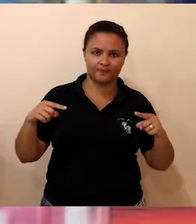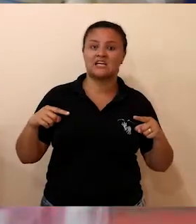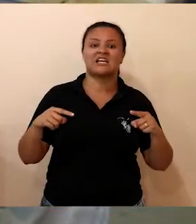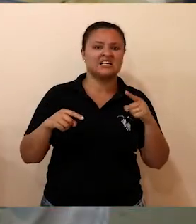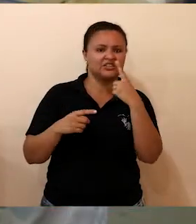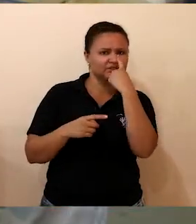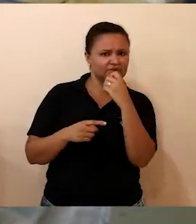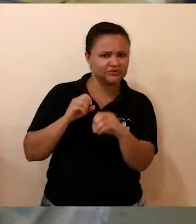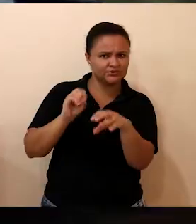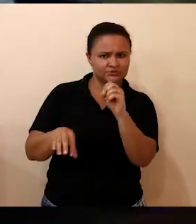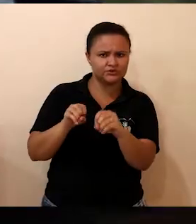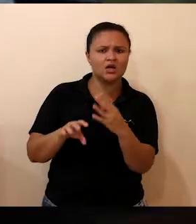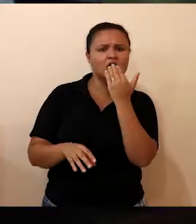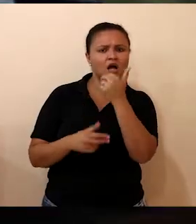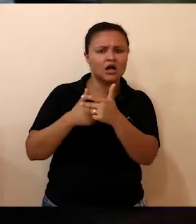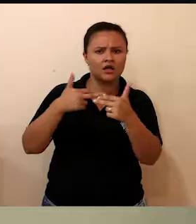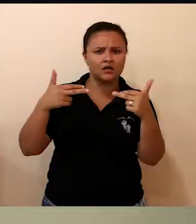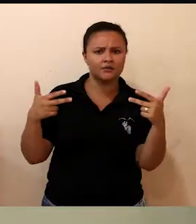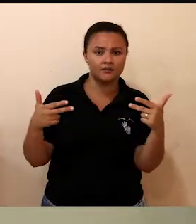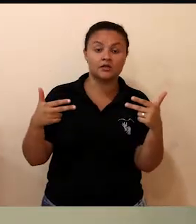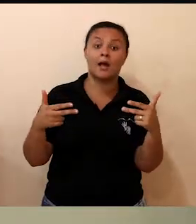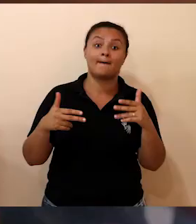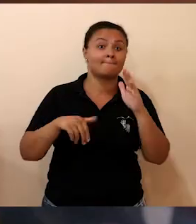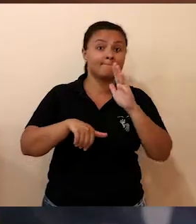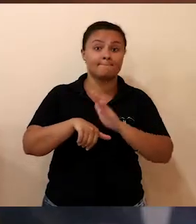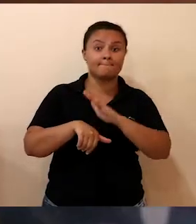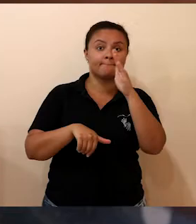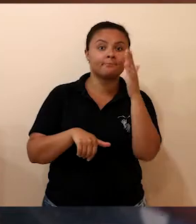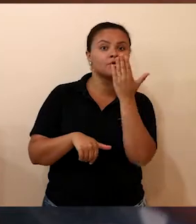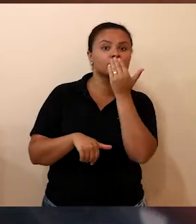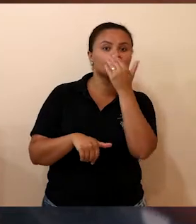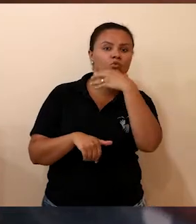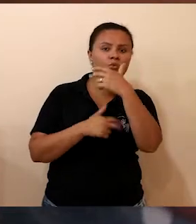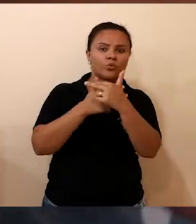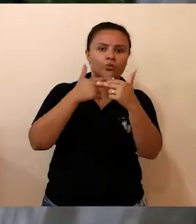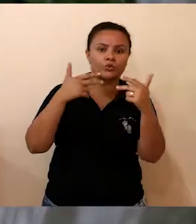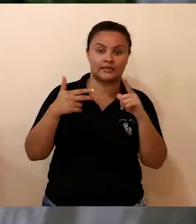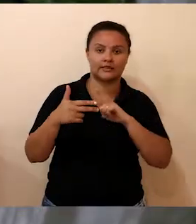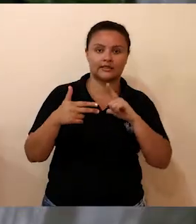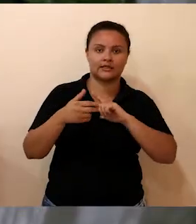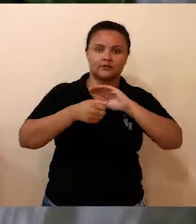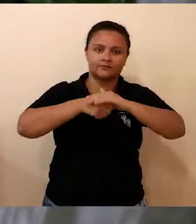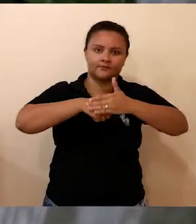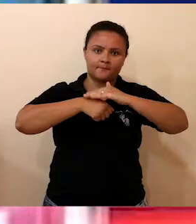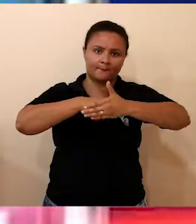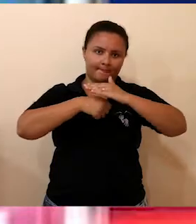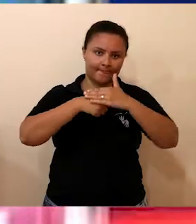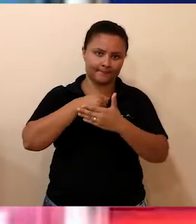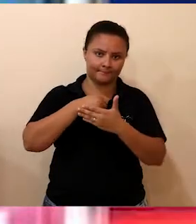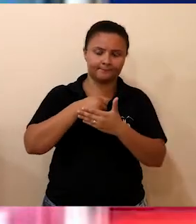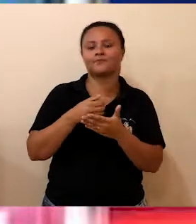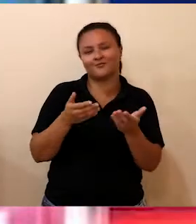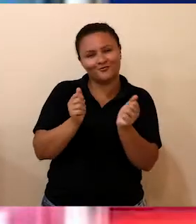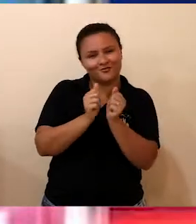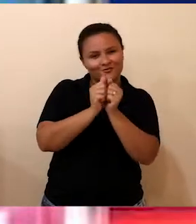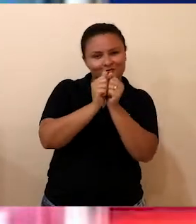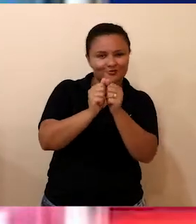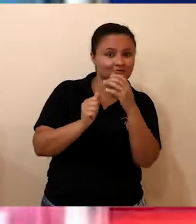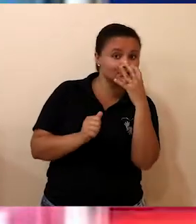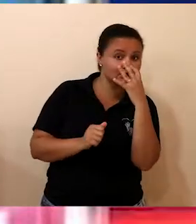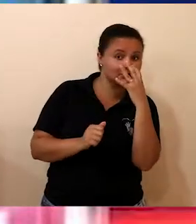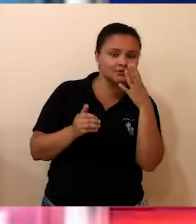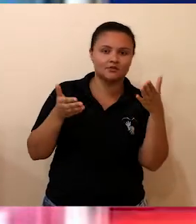alimentos, como aproveitar tudo. Na maioria das frutas e legumes, os nutrientes estão na casca e nos talos. Fique com a gente.